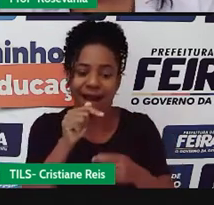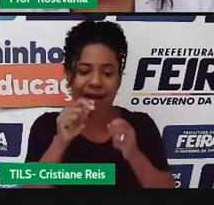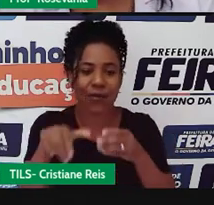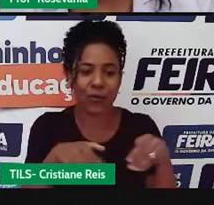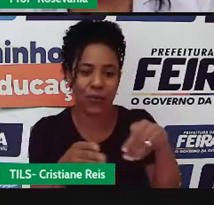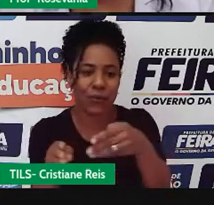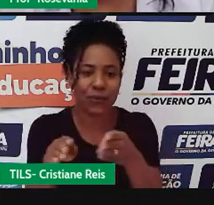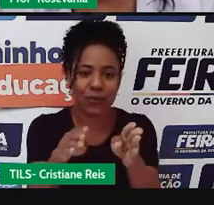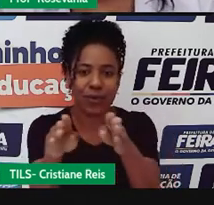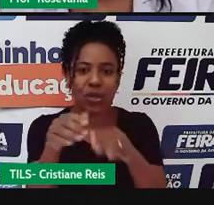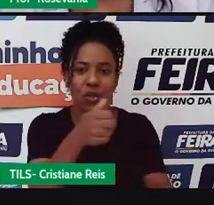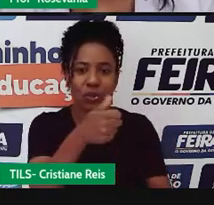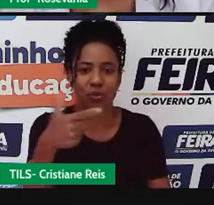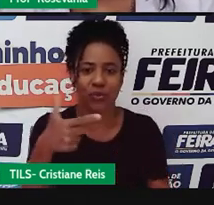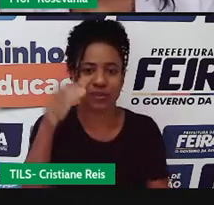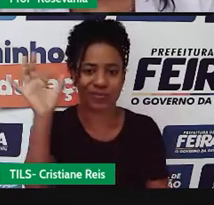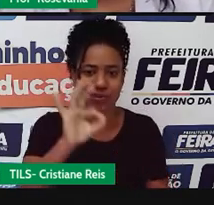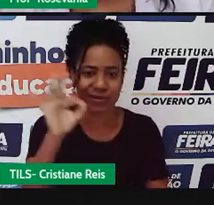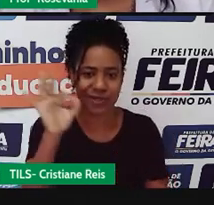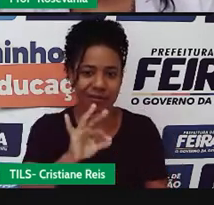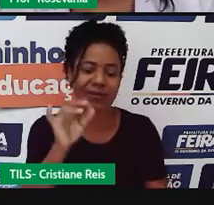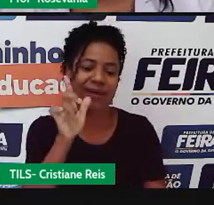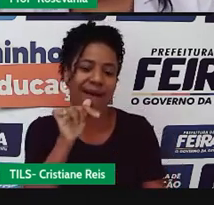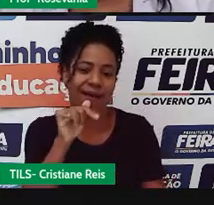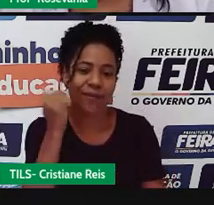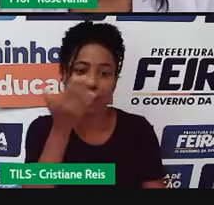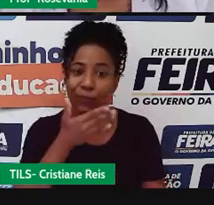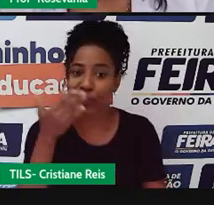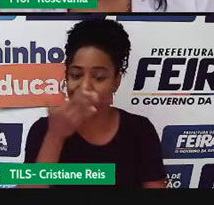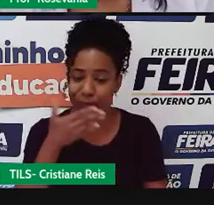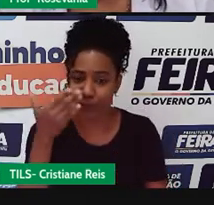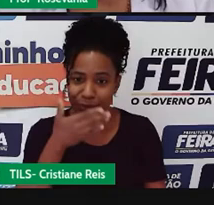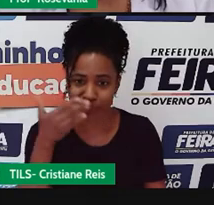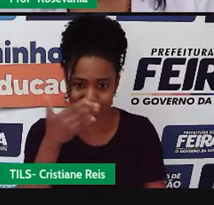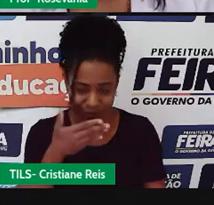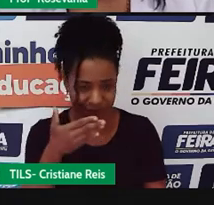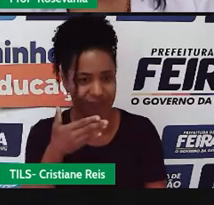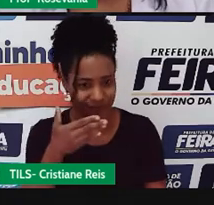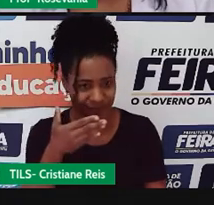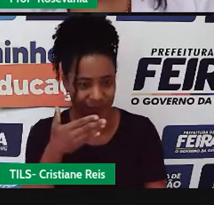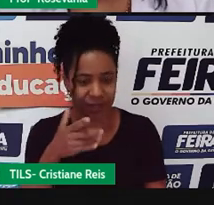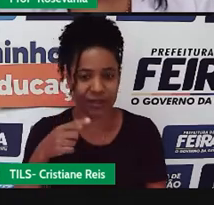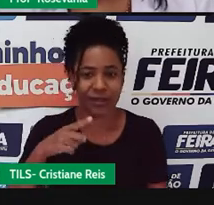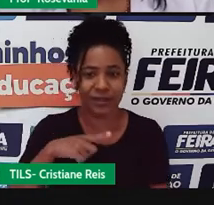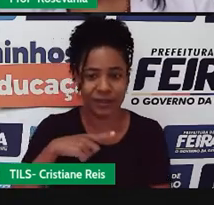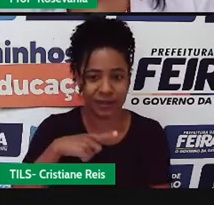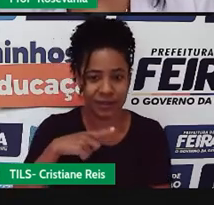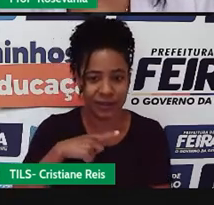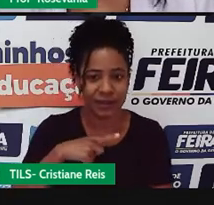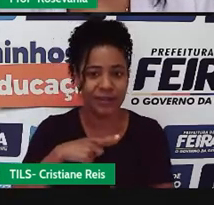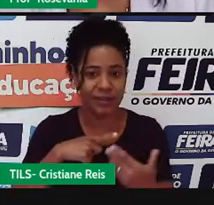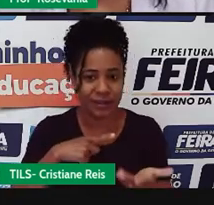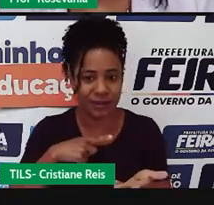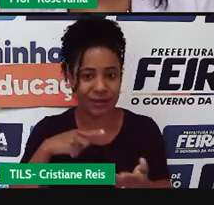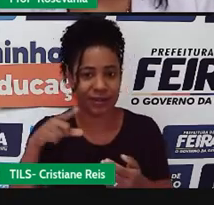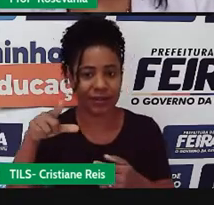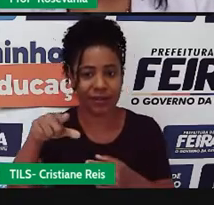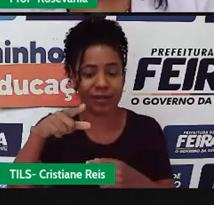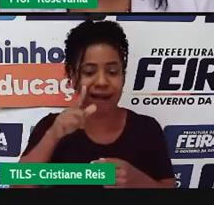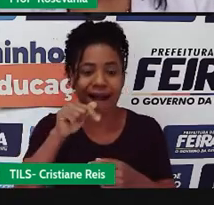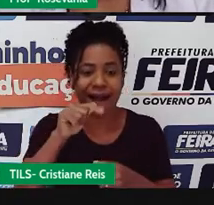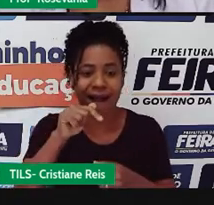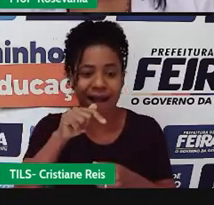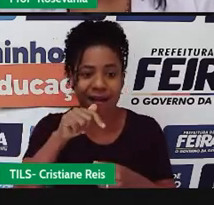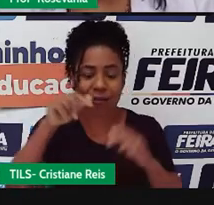total da água doce do planeta. E o regime de abastecimento é pluvial e nival. O é isso? A gente leva em